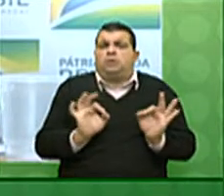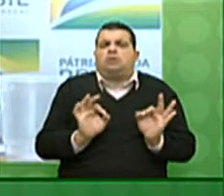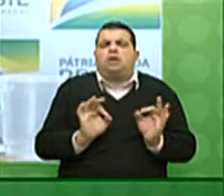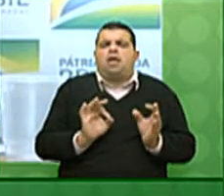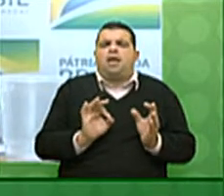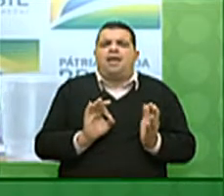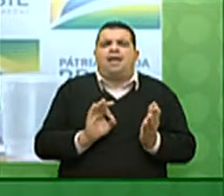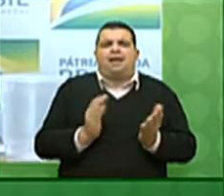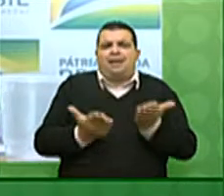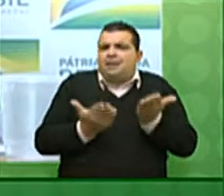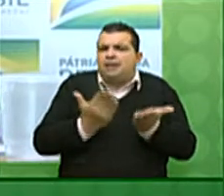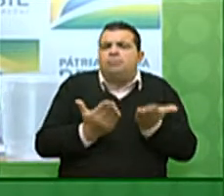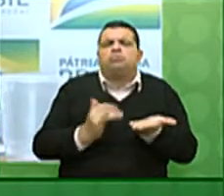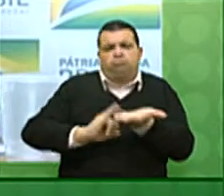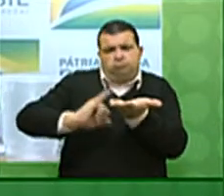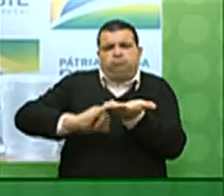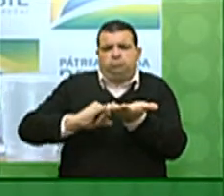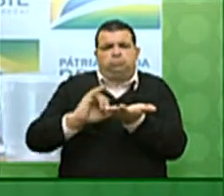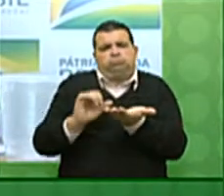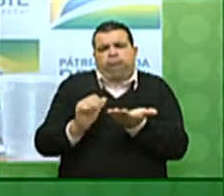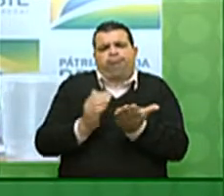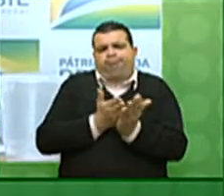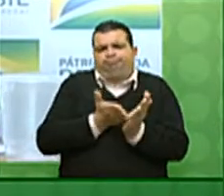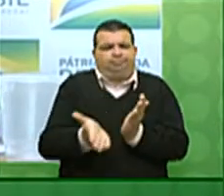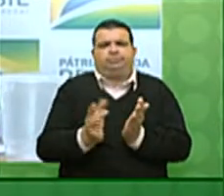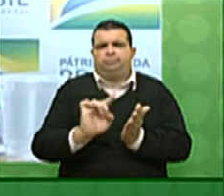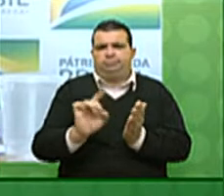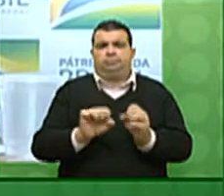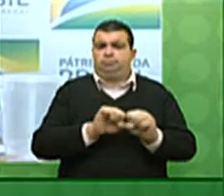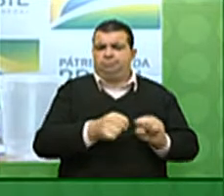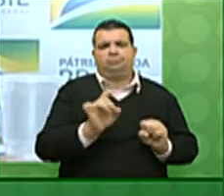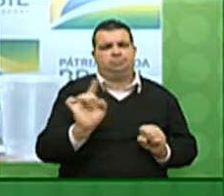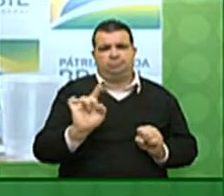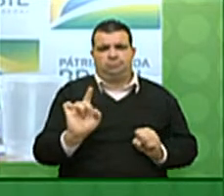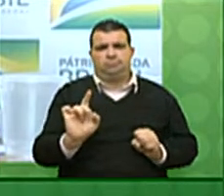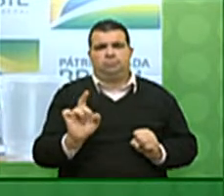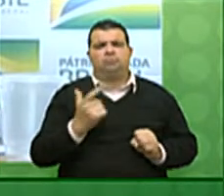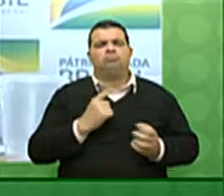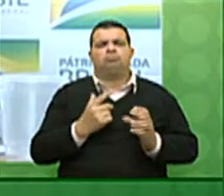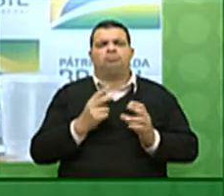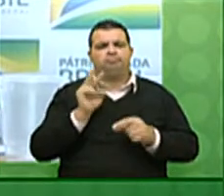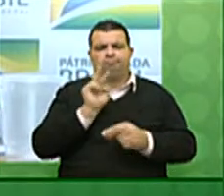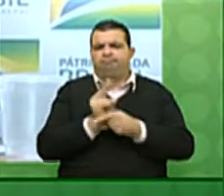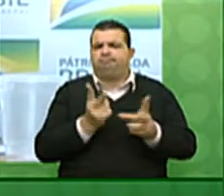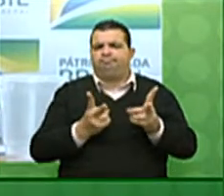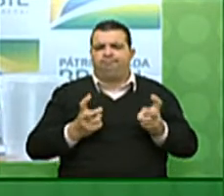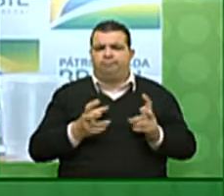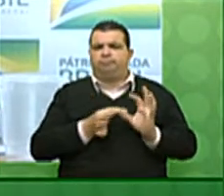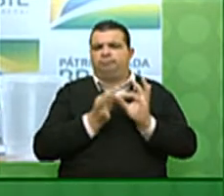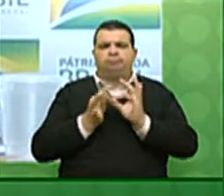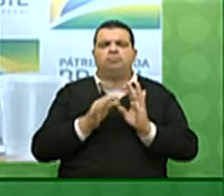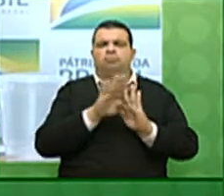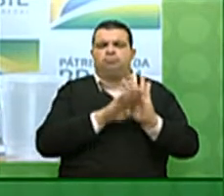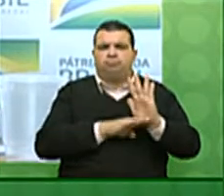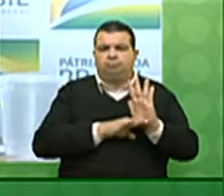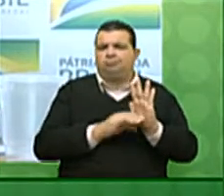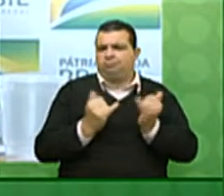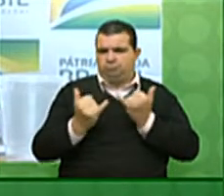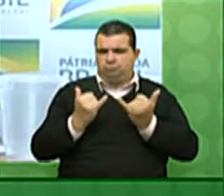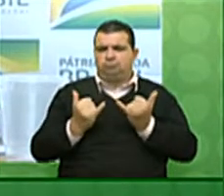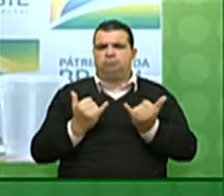disciplina fiscal, obviamente. Eu tenho visto que se busca a união de determinados programas,